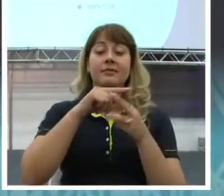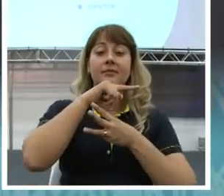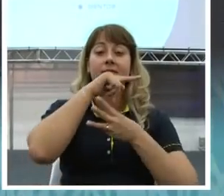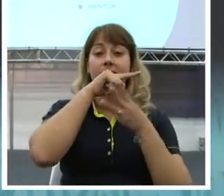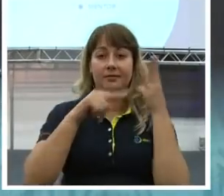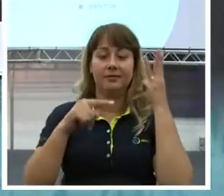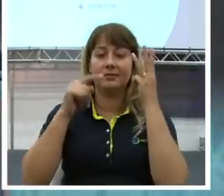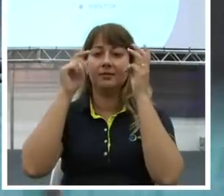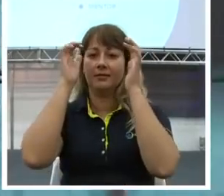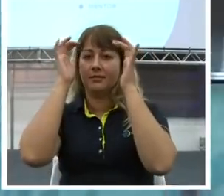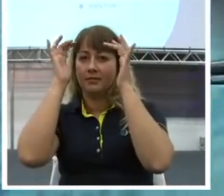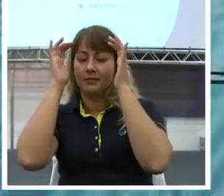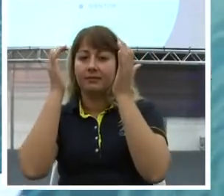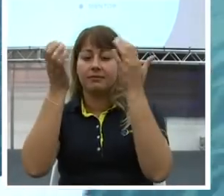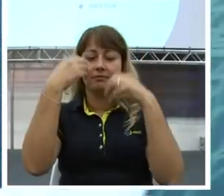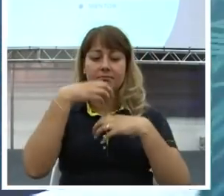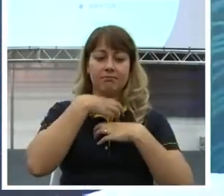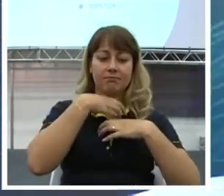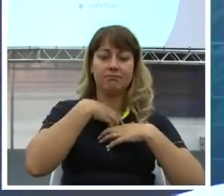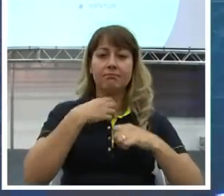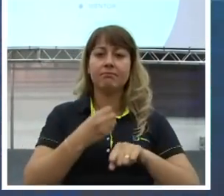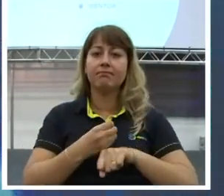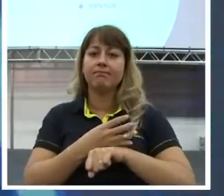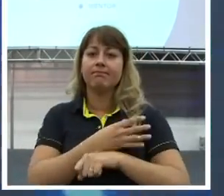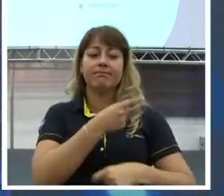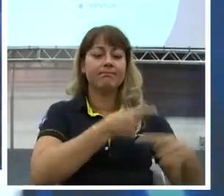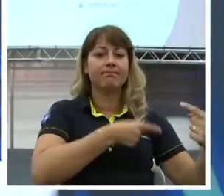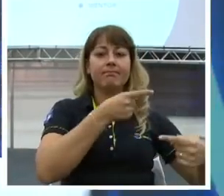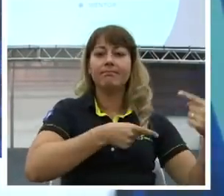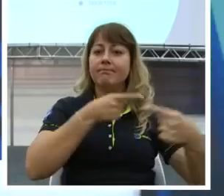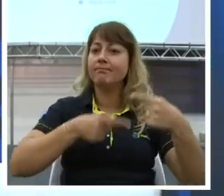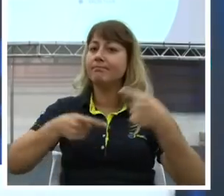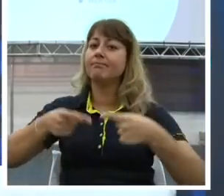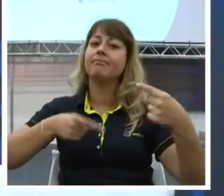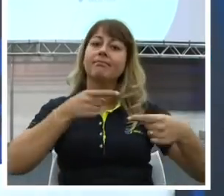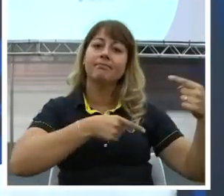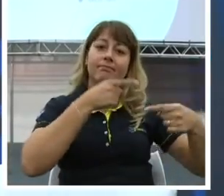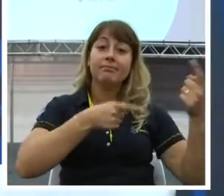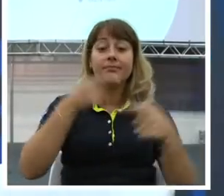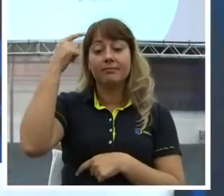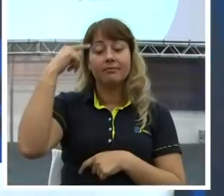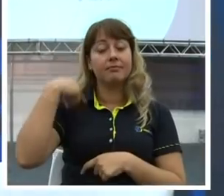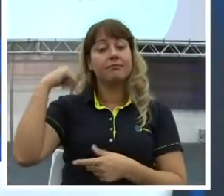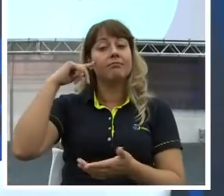-teco aqui. E aí ele não vai entender mais nada. Eu falo. Então eu nem vou trabalhar.